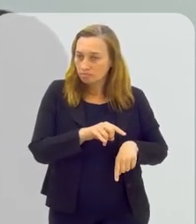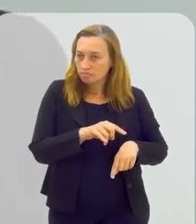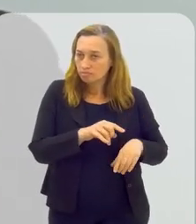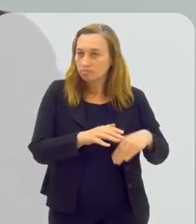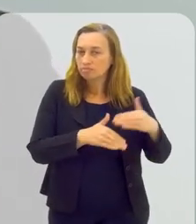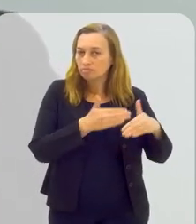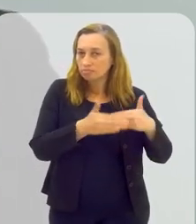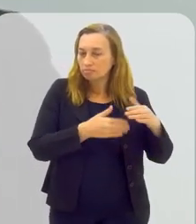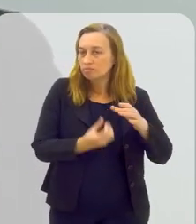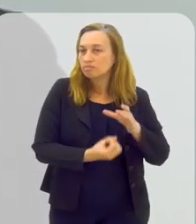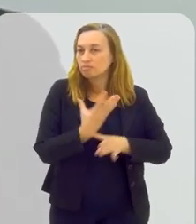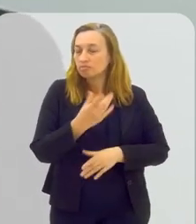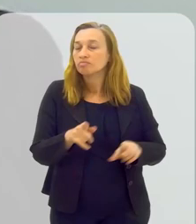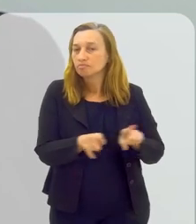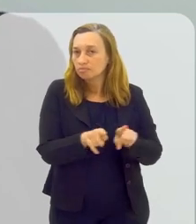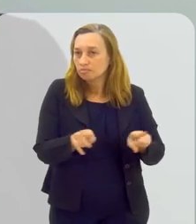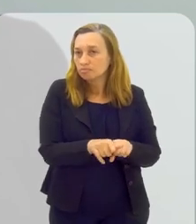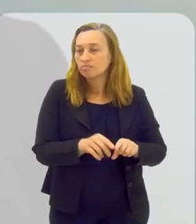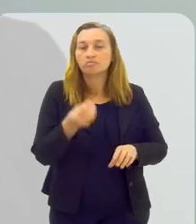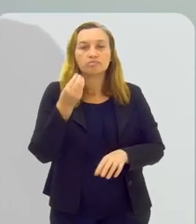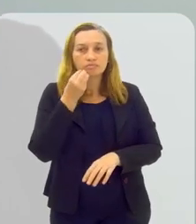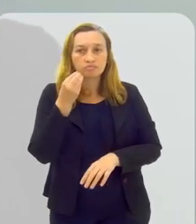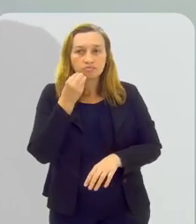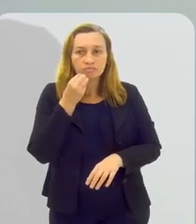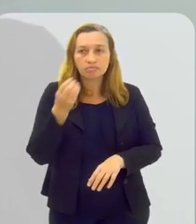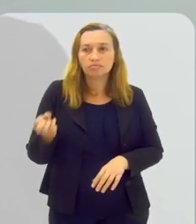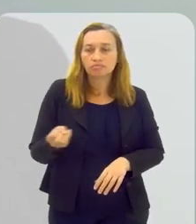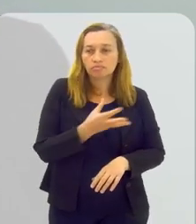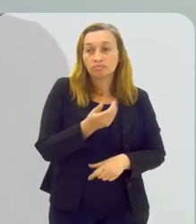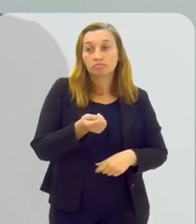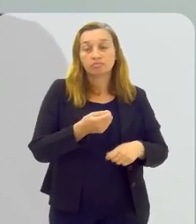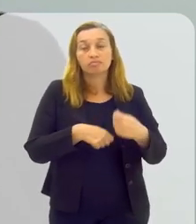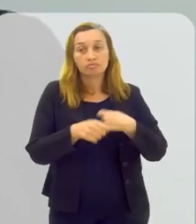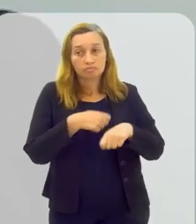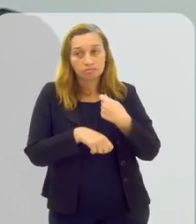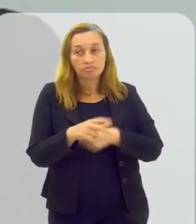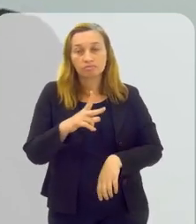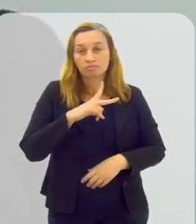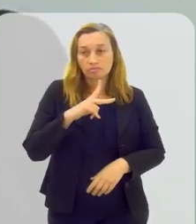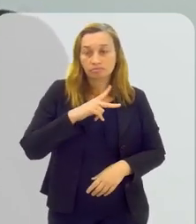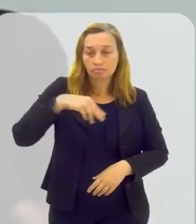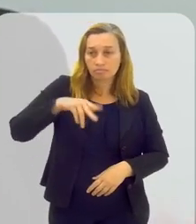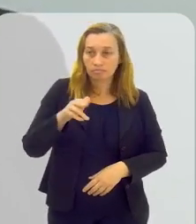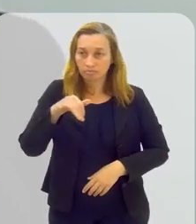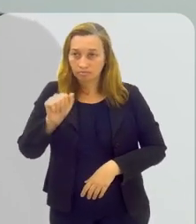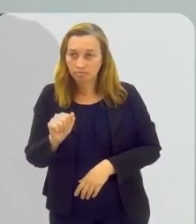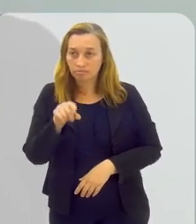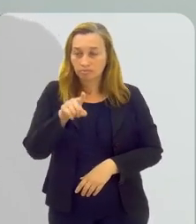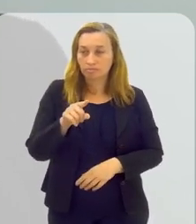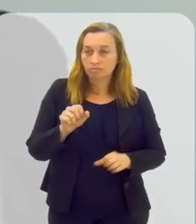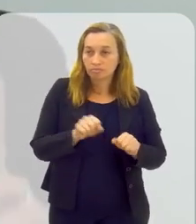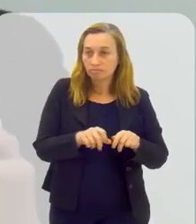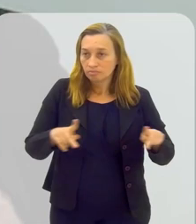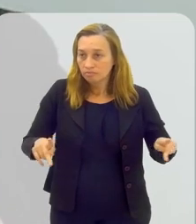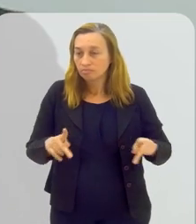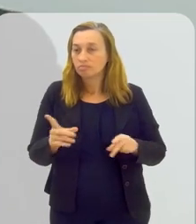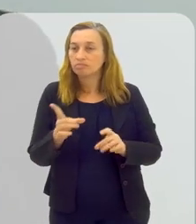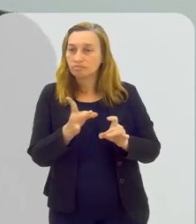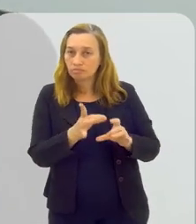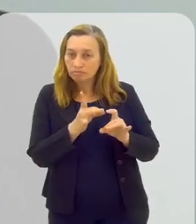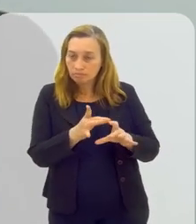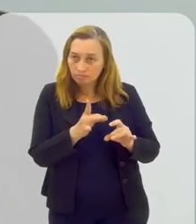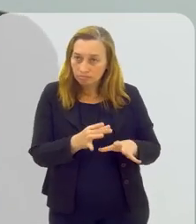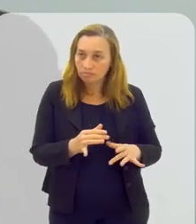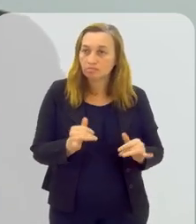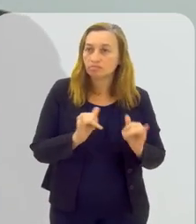ao processo produtivo também podem gerar oportunidades de novos negócios. A própria máquina em si, você falou no shopping, da venda